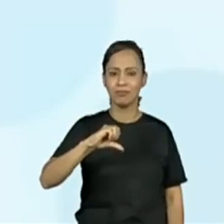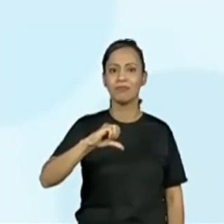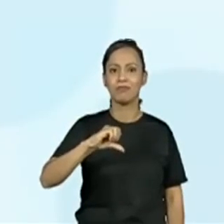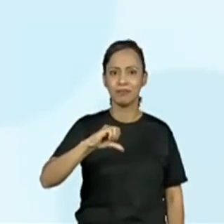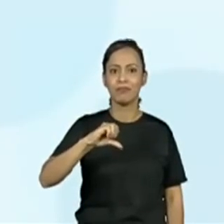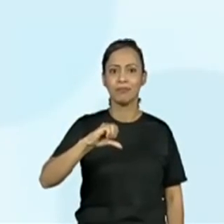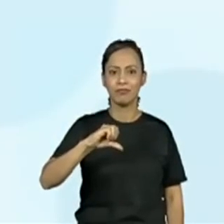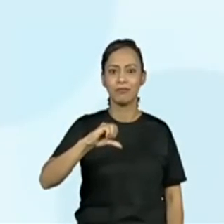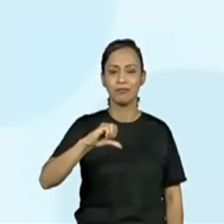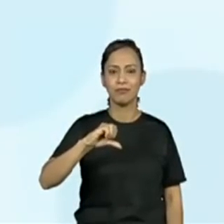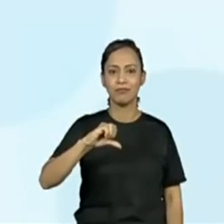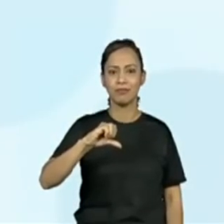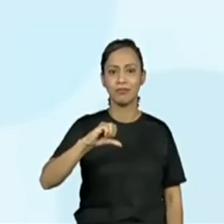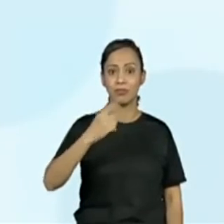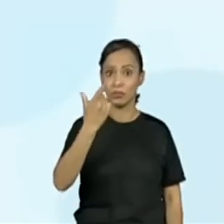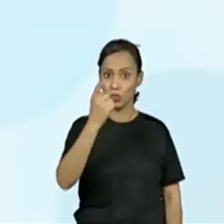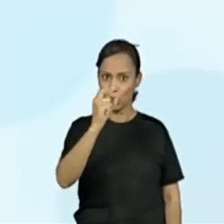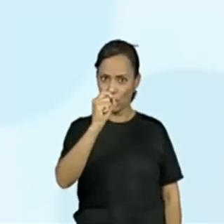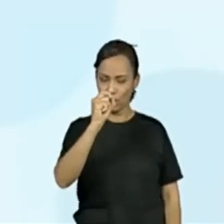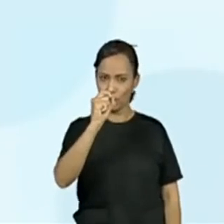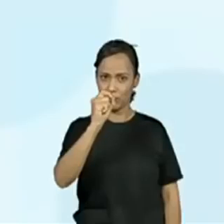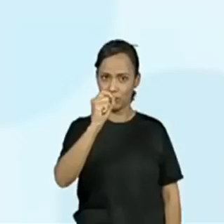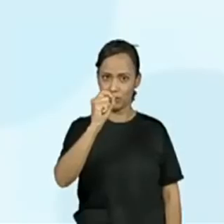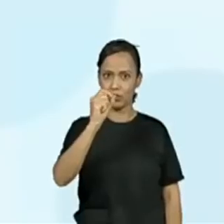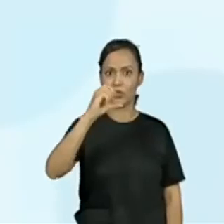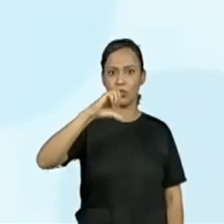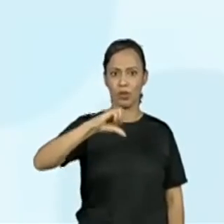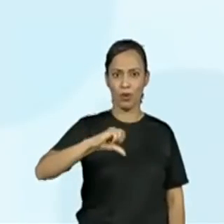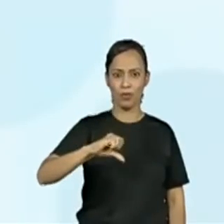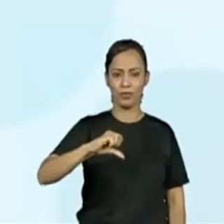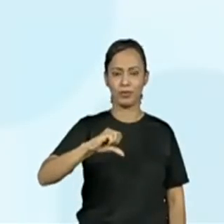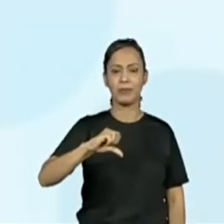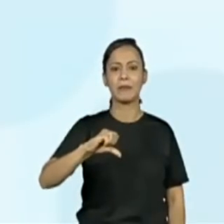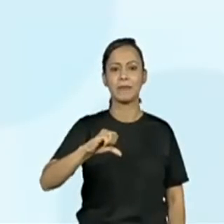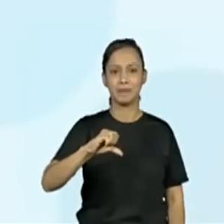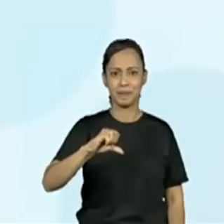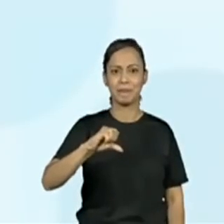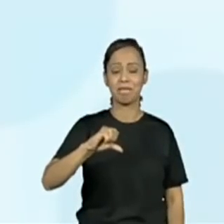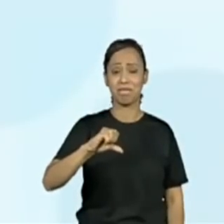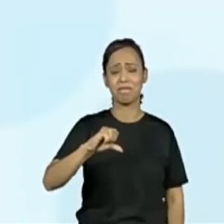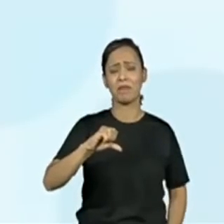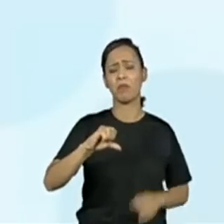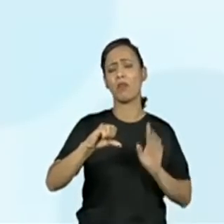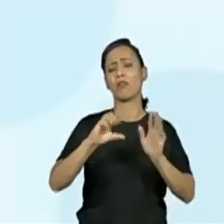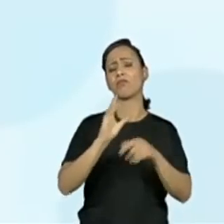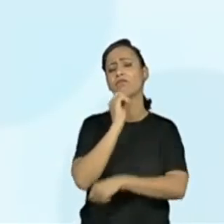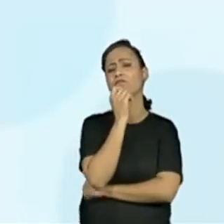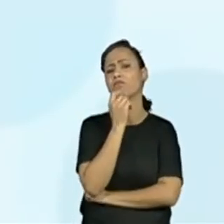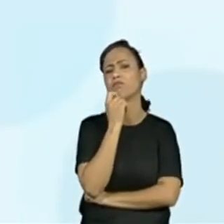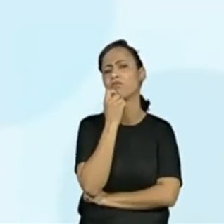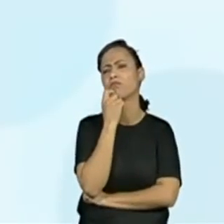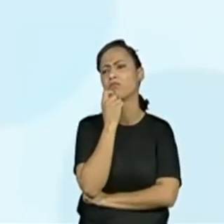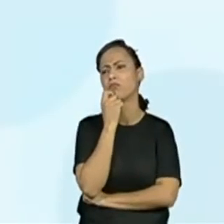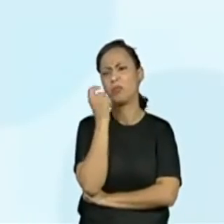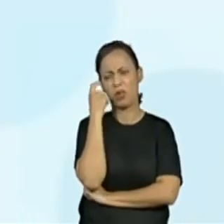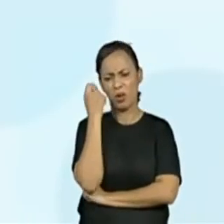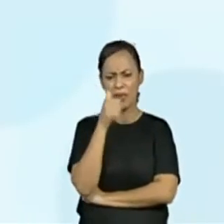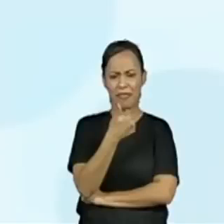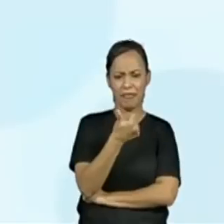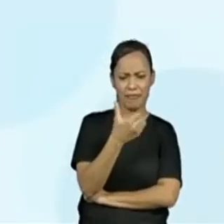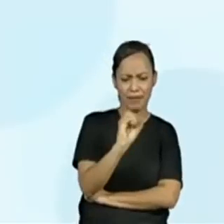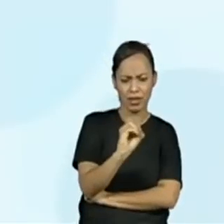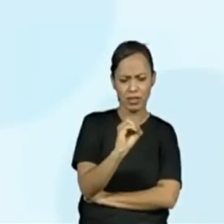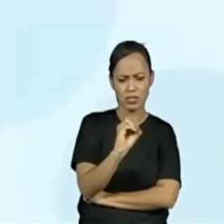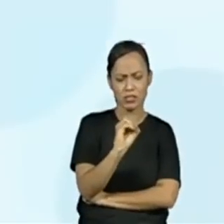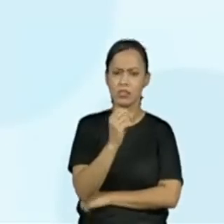o número 9. Número 9. Será que os estudantes esperavam que depois do 10,